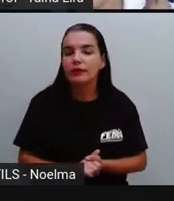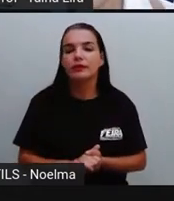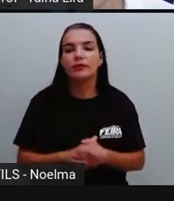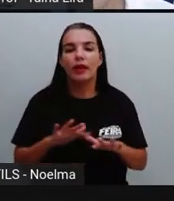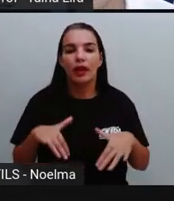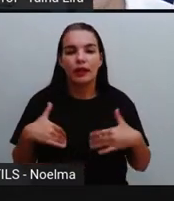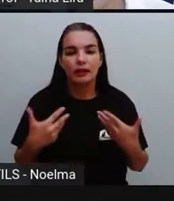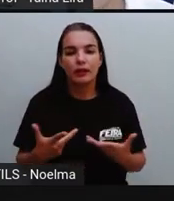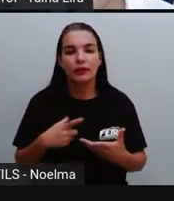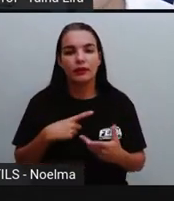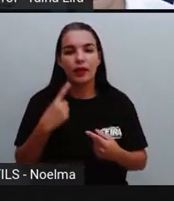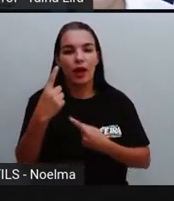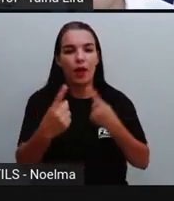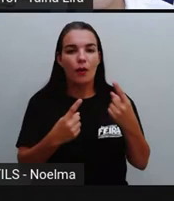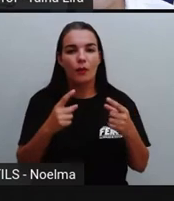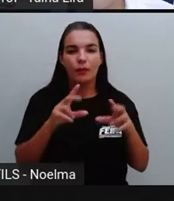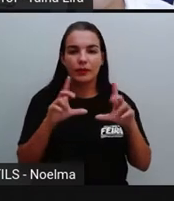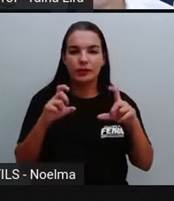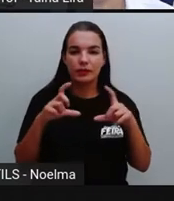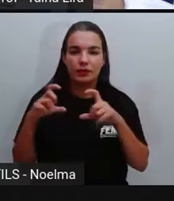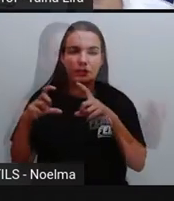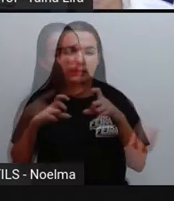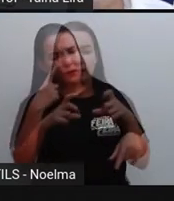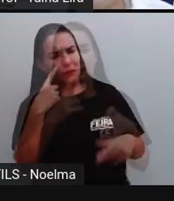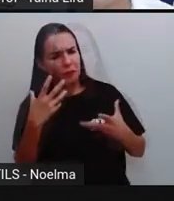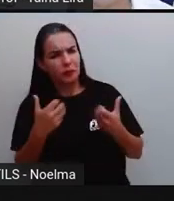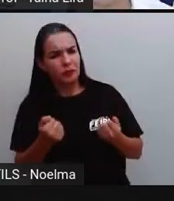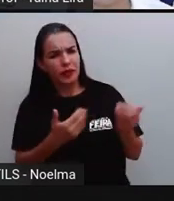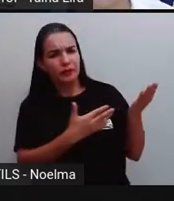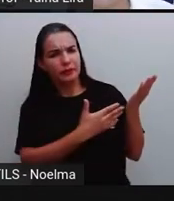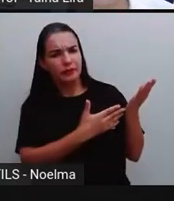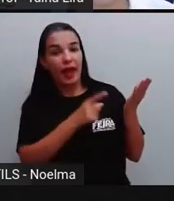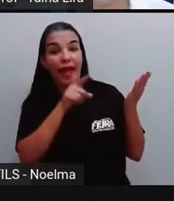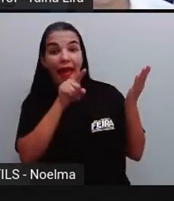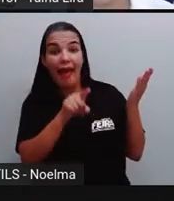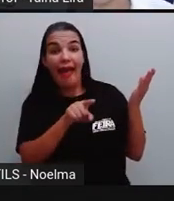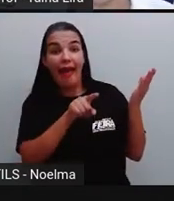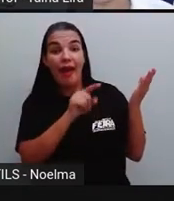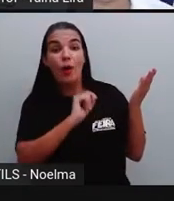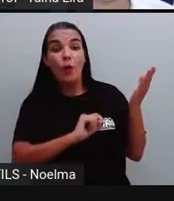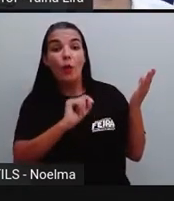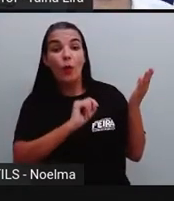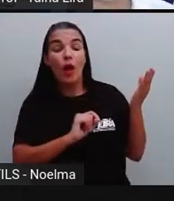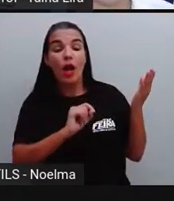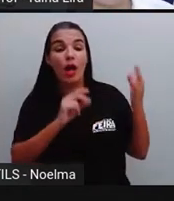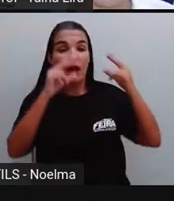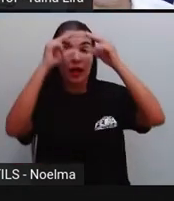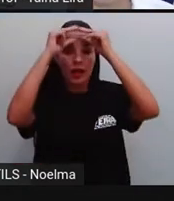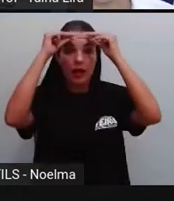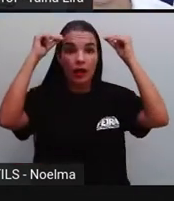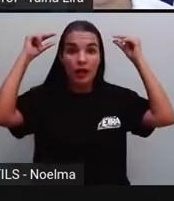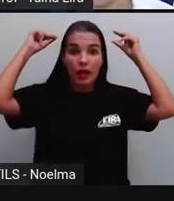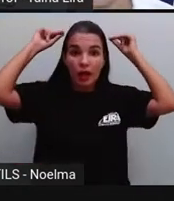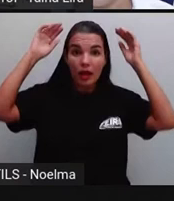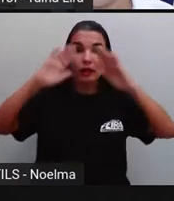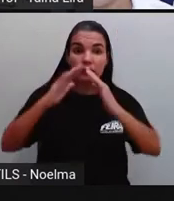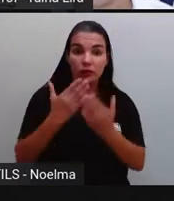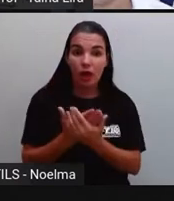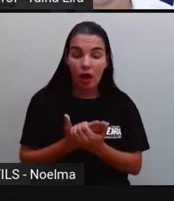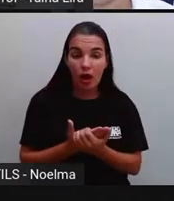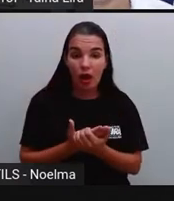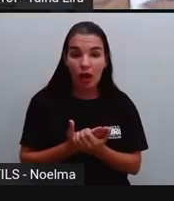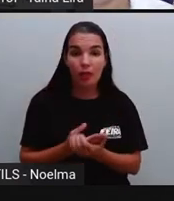bom? E a pró trouxe até algumas imagens aí, ó. Essa é uma imagem de uma escola grega, tá bom?